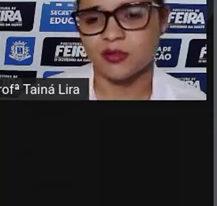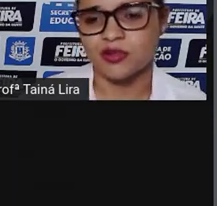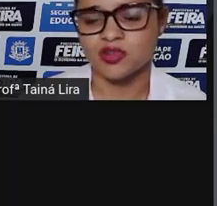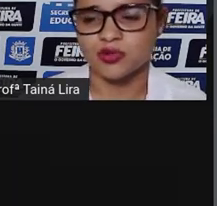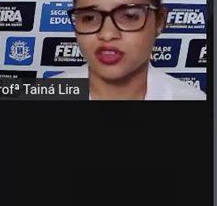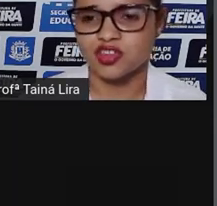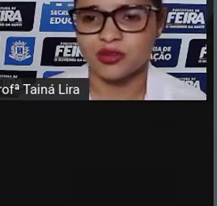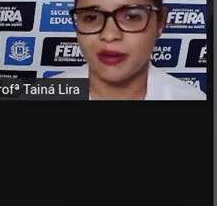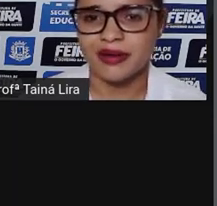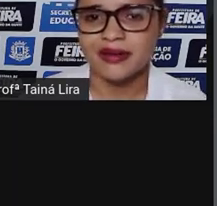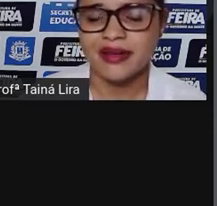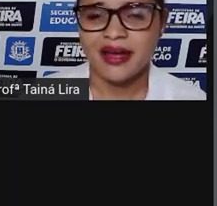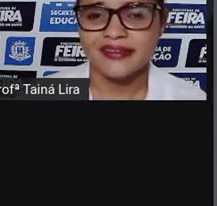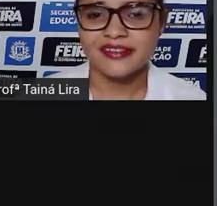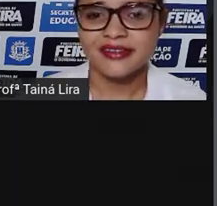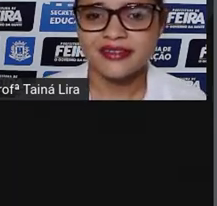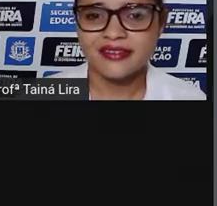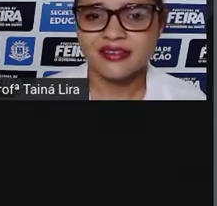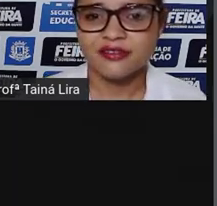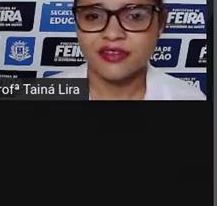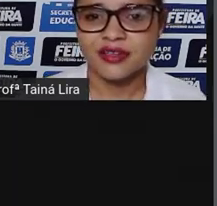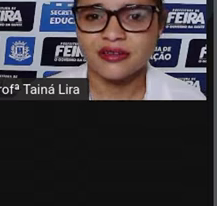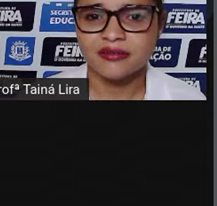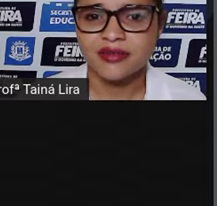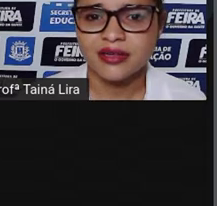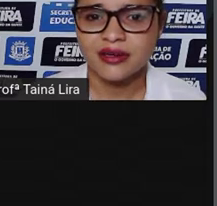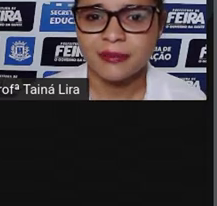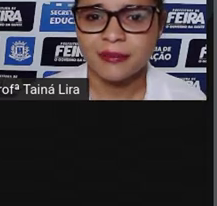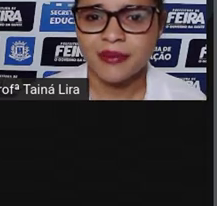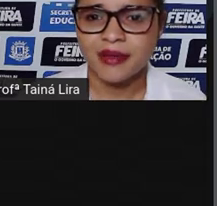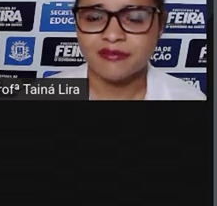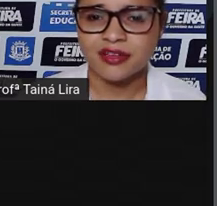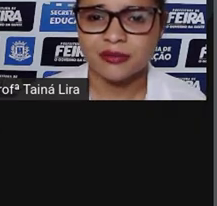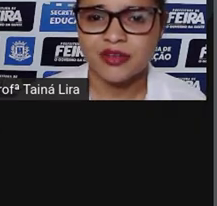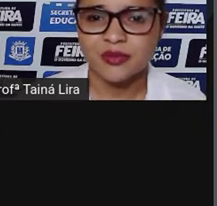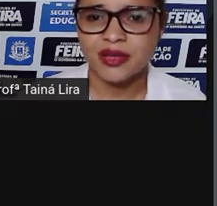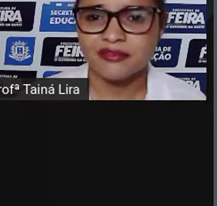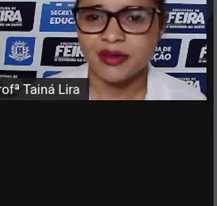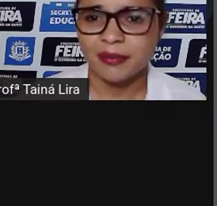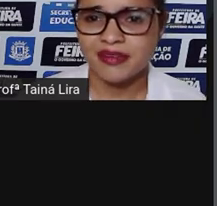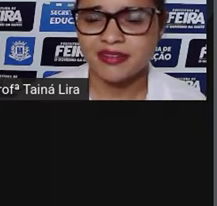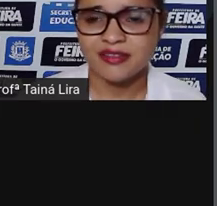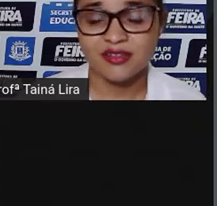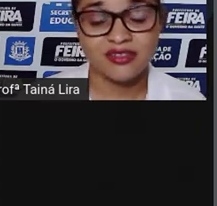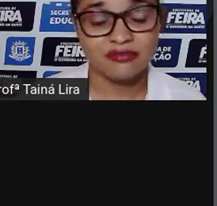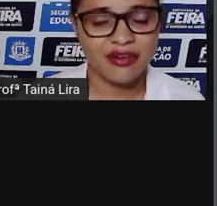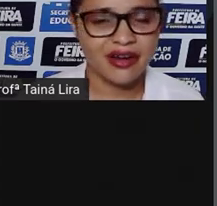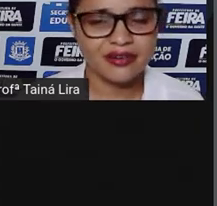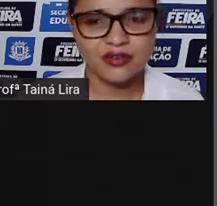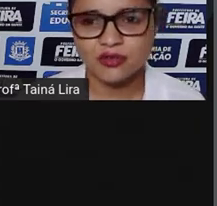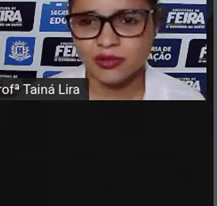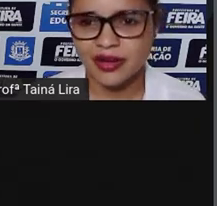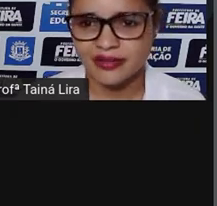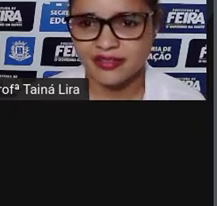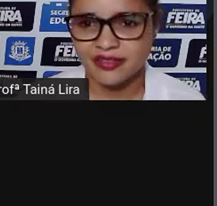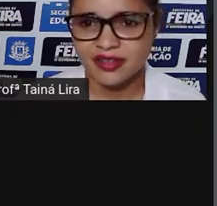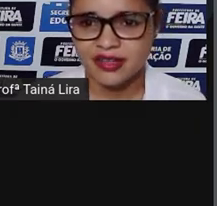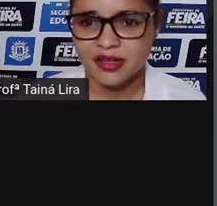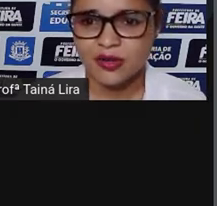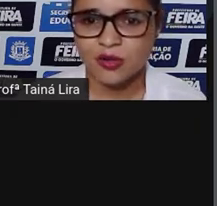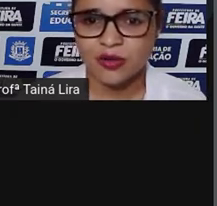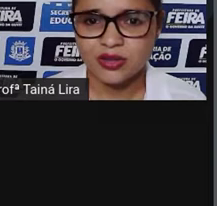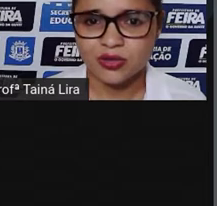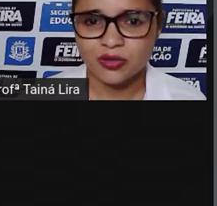pelas ruas de Curitiba, as crianças viram mesmo que havia apresentações em vários lugares,